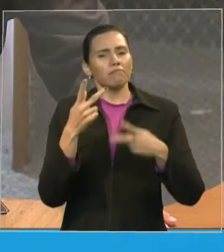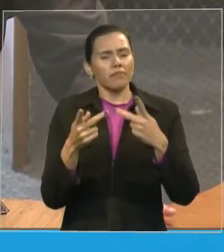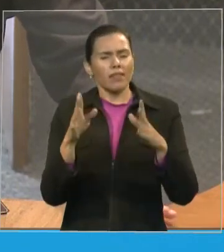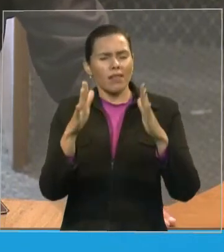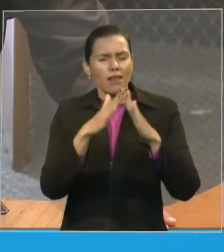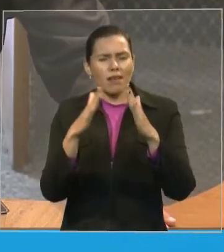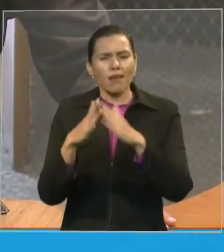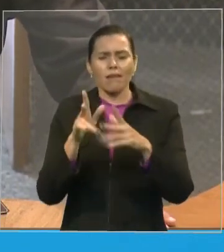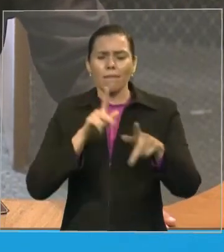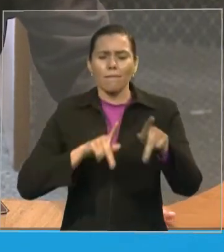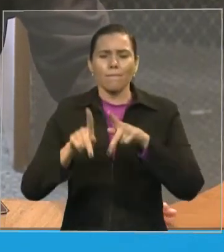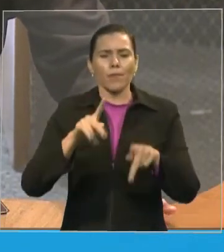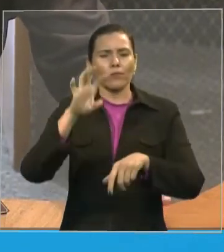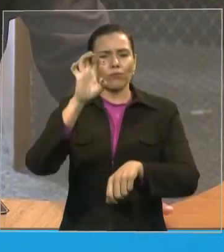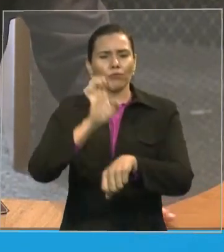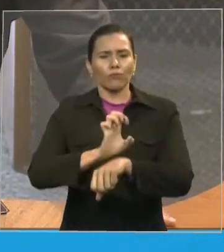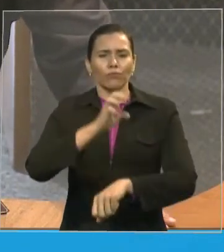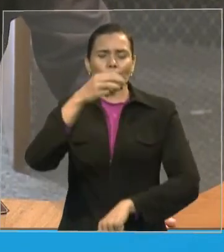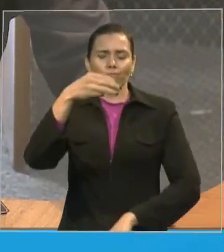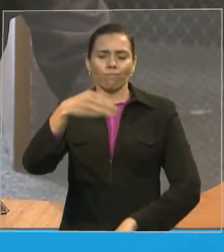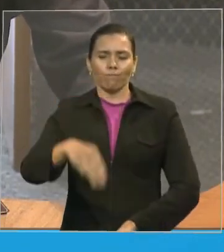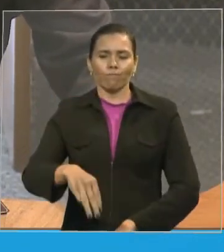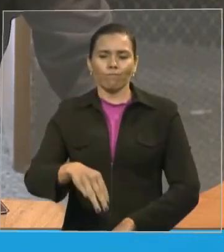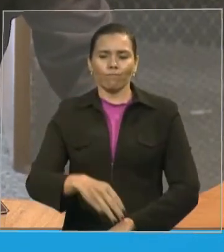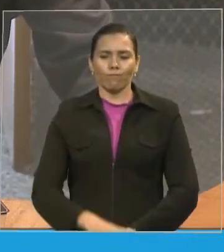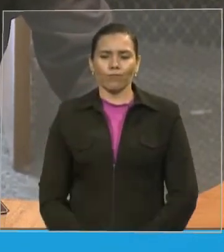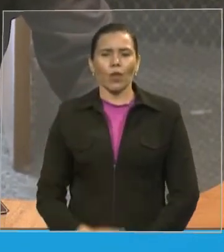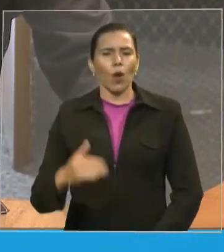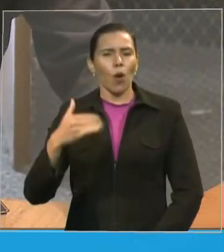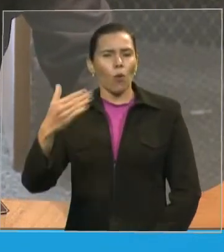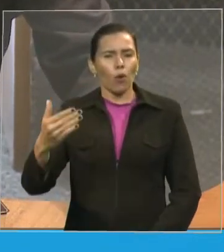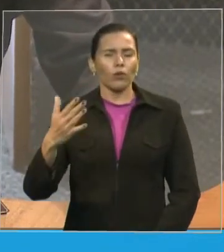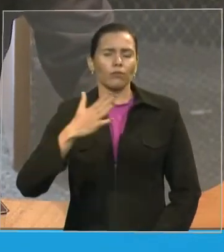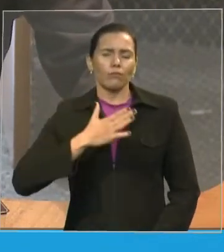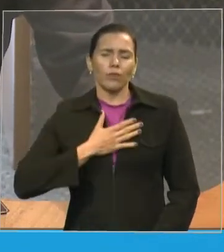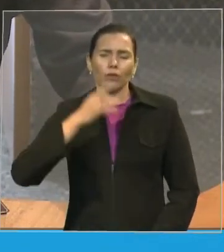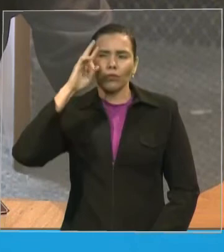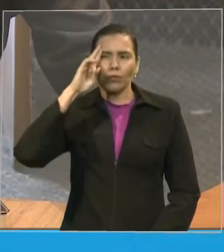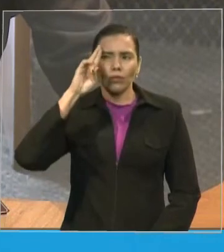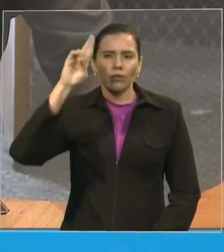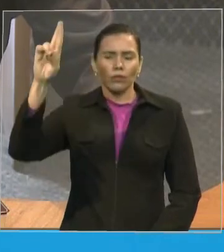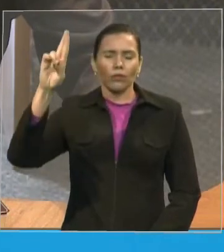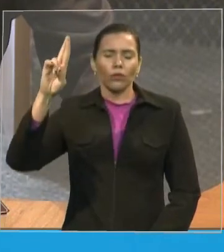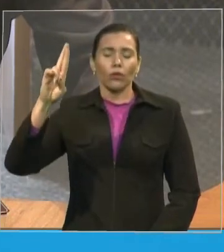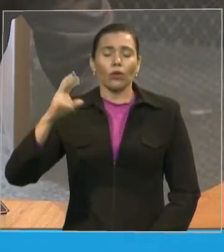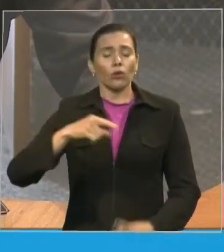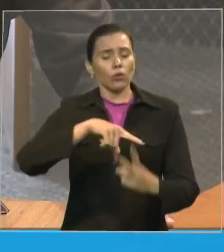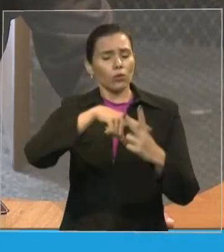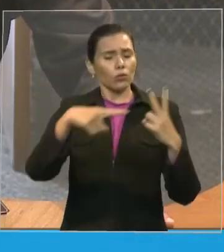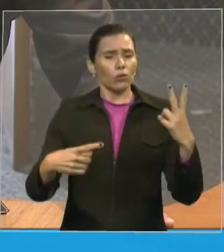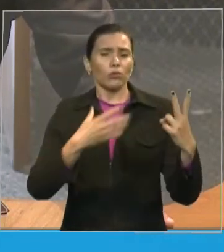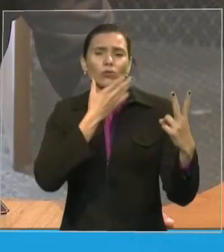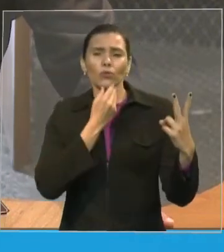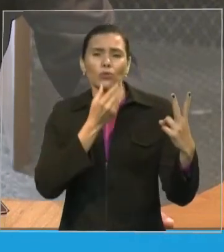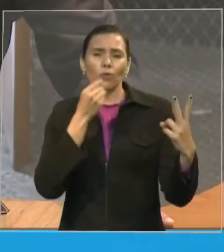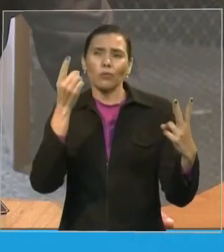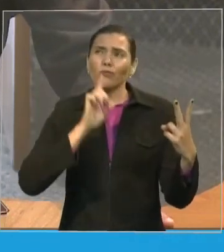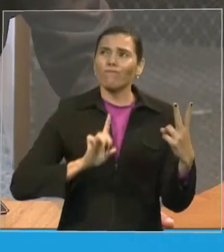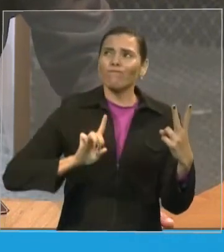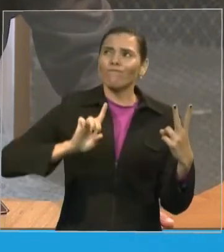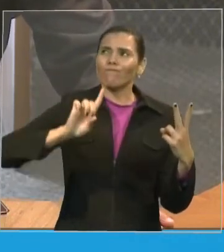estado do Maranhão quando meu Senhor dois homens de Deus tem sido